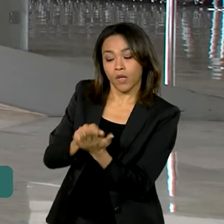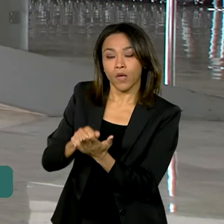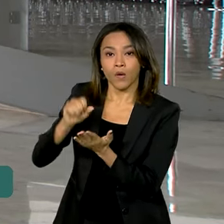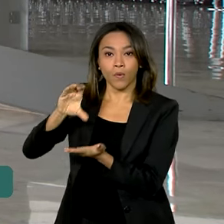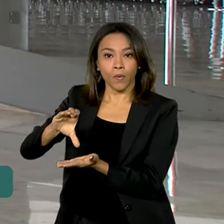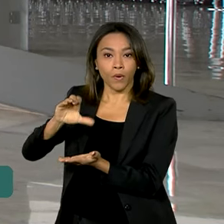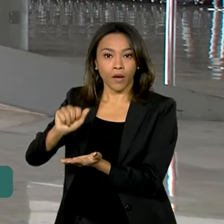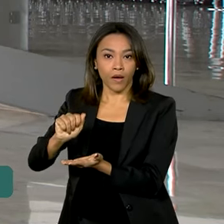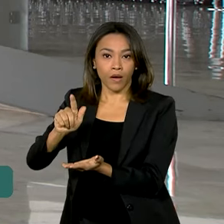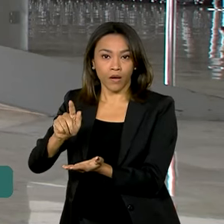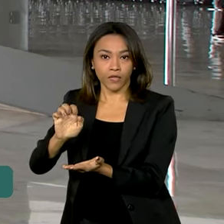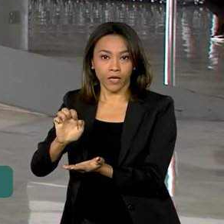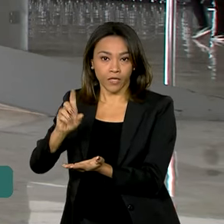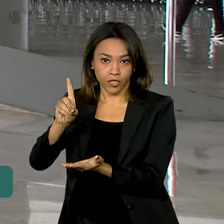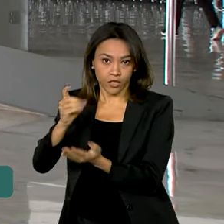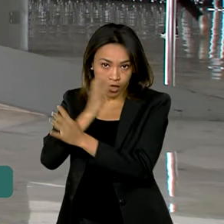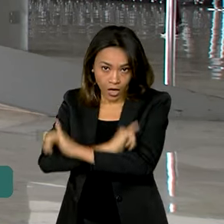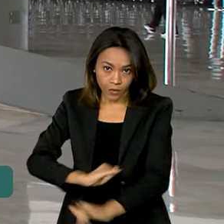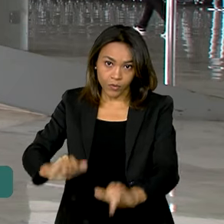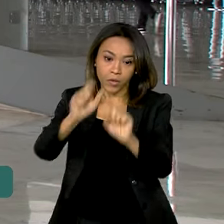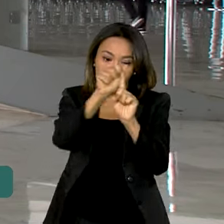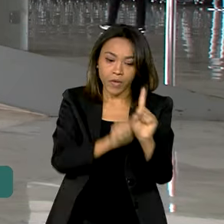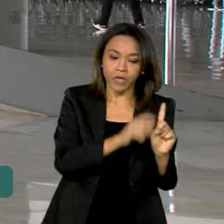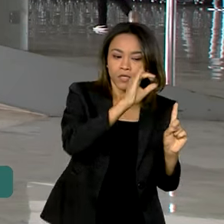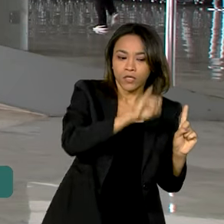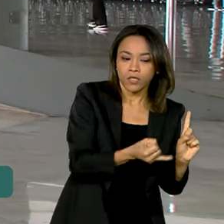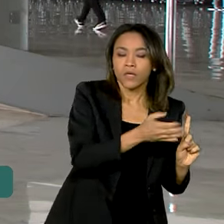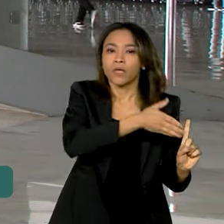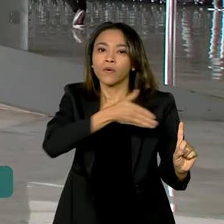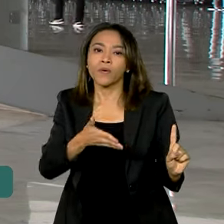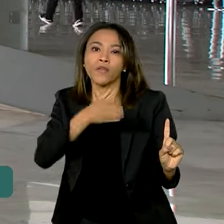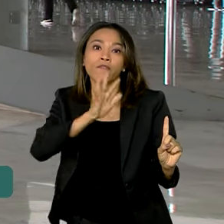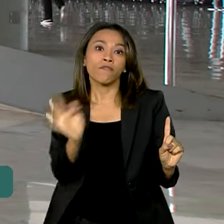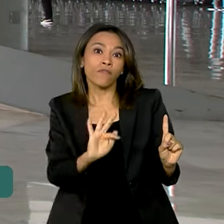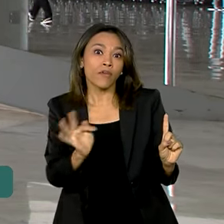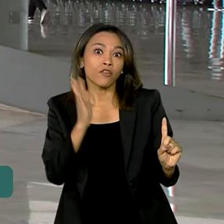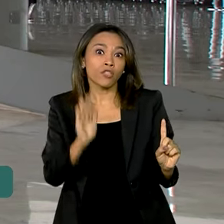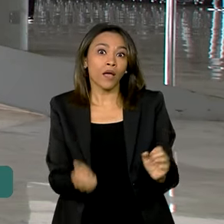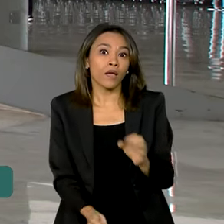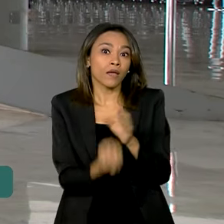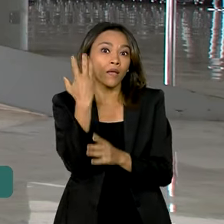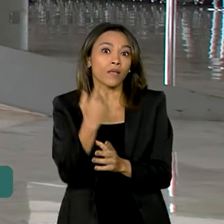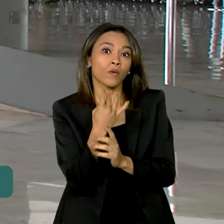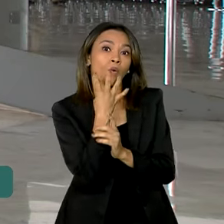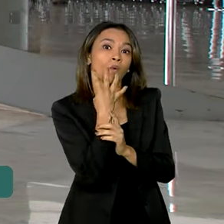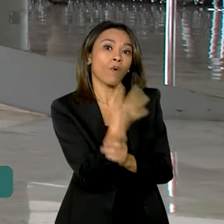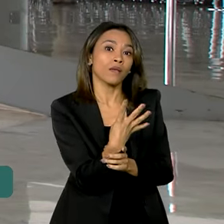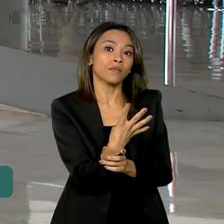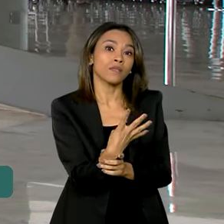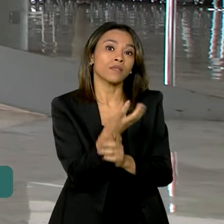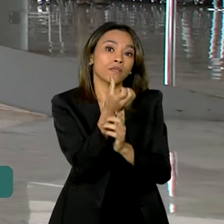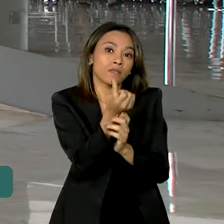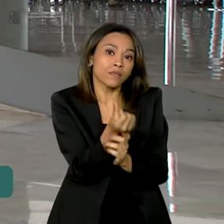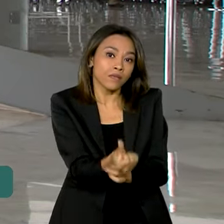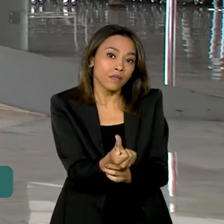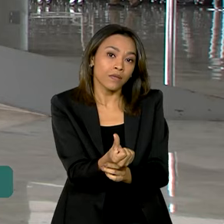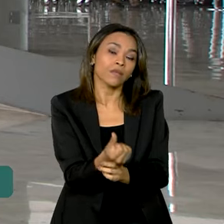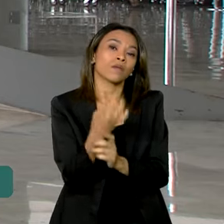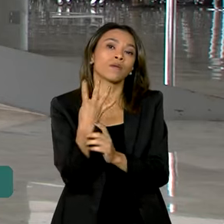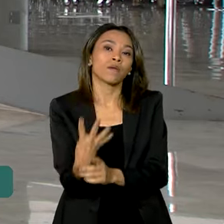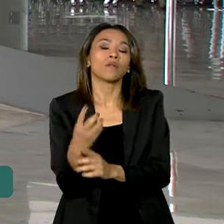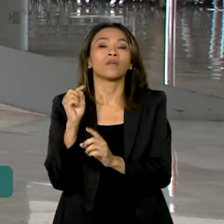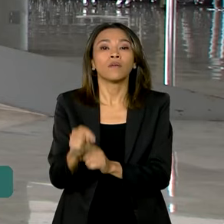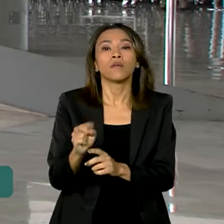a criação de empregos formais, em janeiro e fevereiro deste ano, foram criados mais de 474 mil vagas com